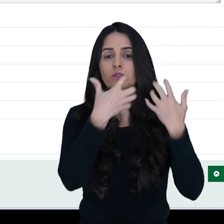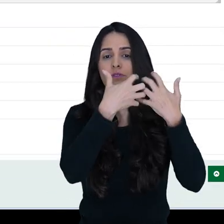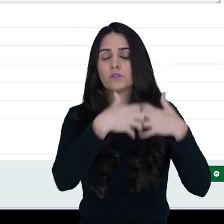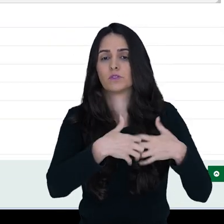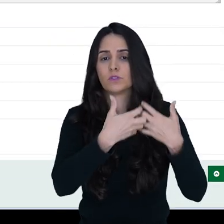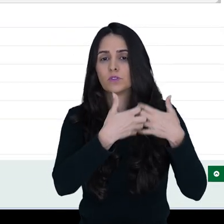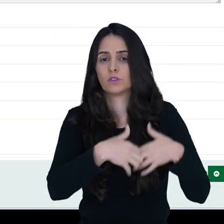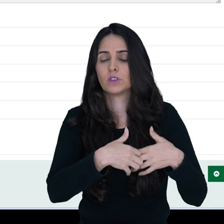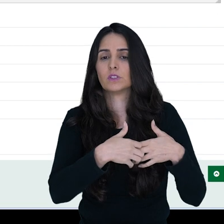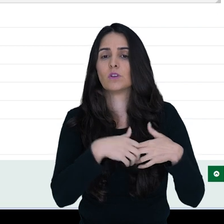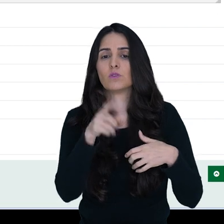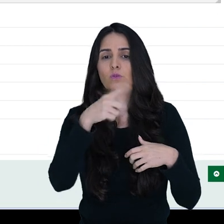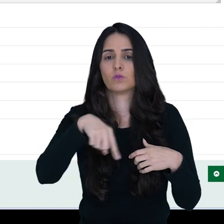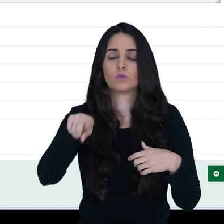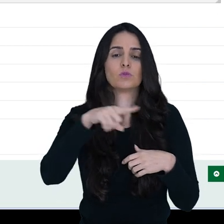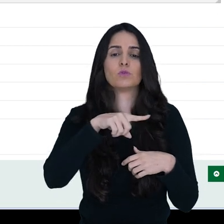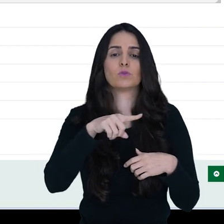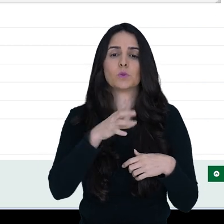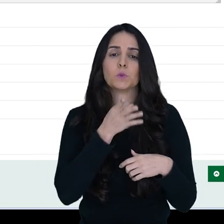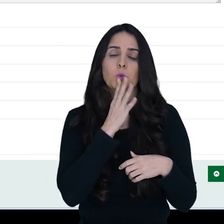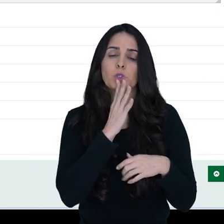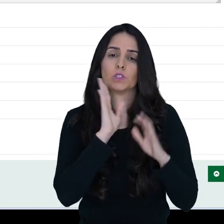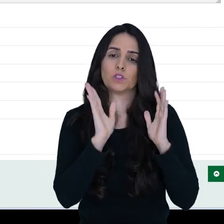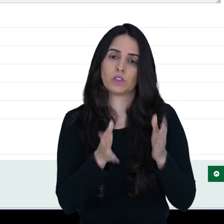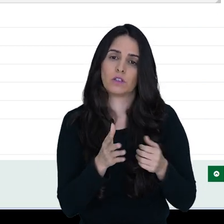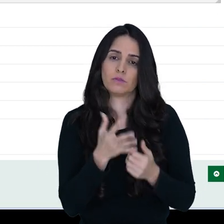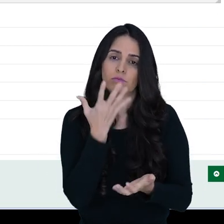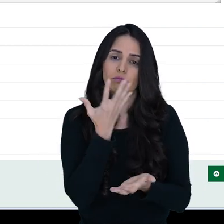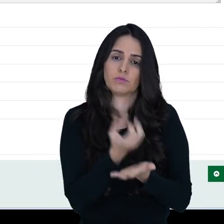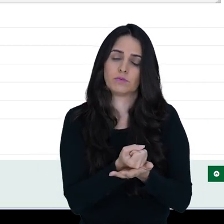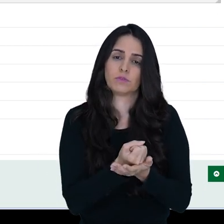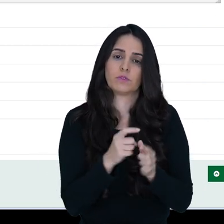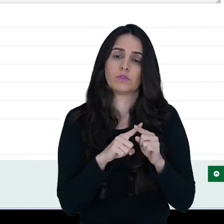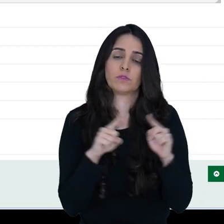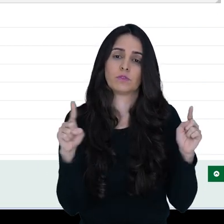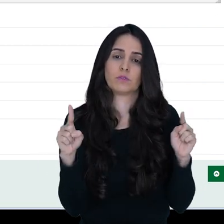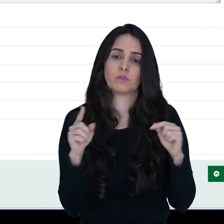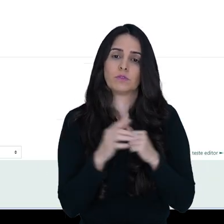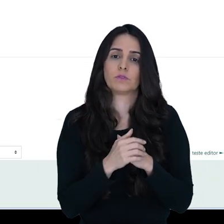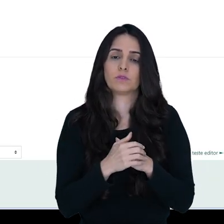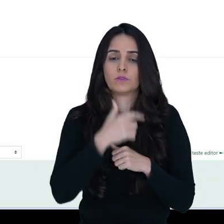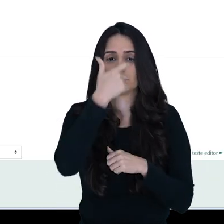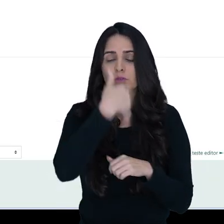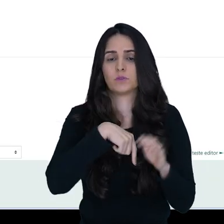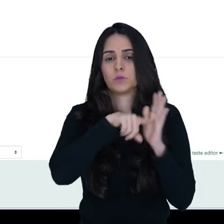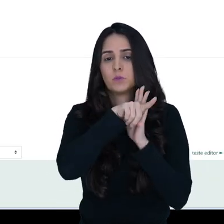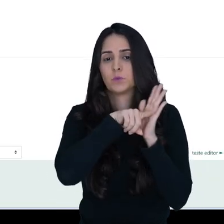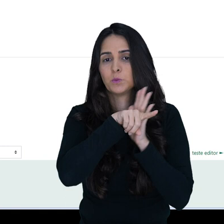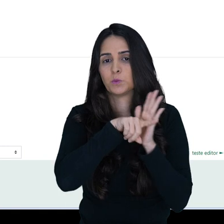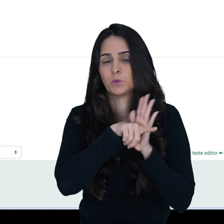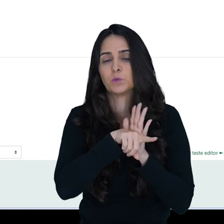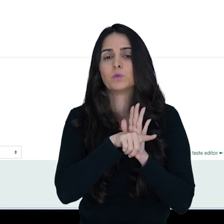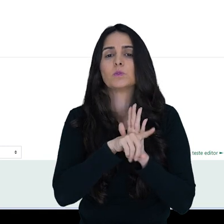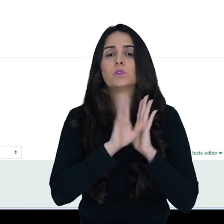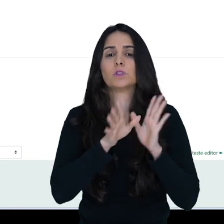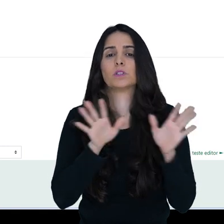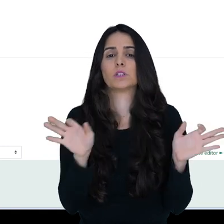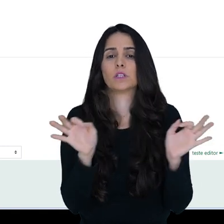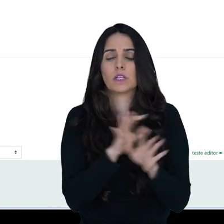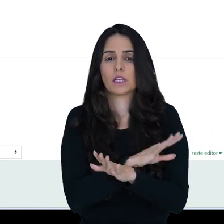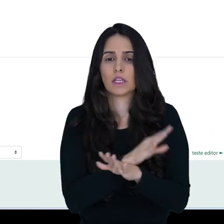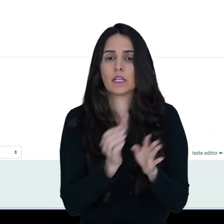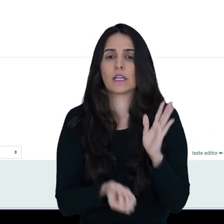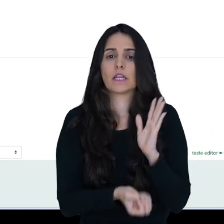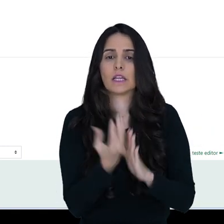E, por fim, as configurações comuns que você já conhece. Vou salvar. Porém, a minha pesquisa